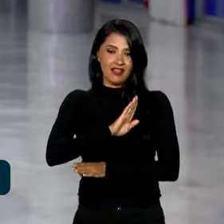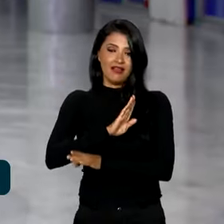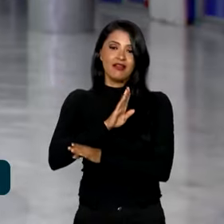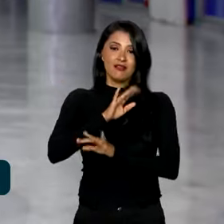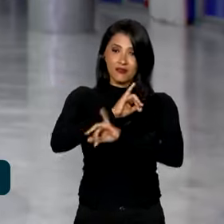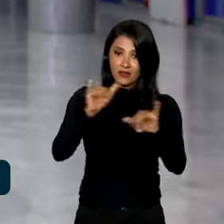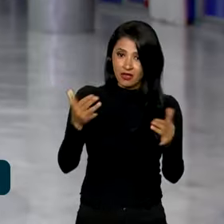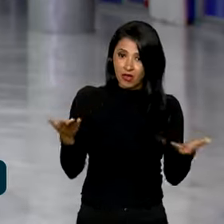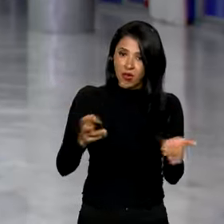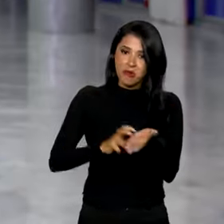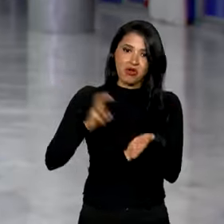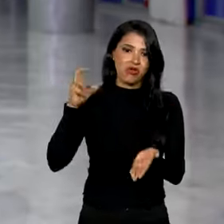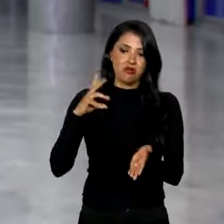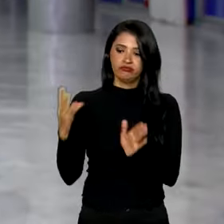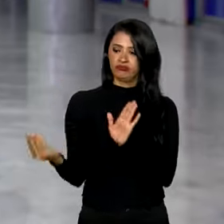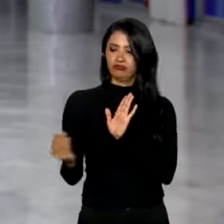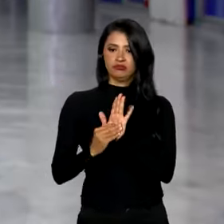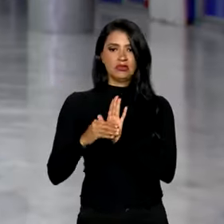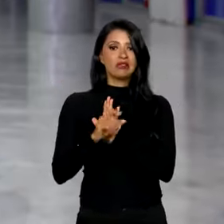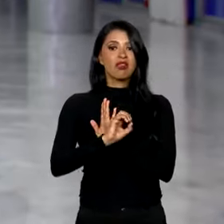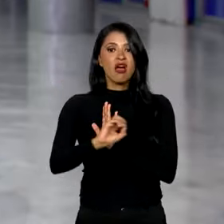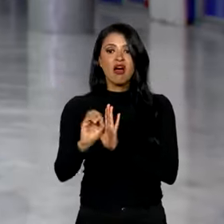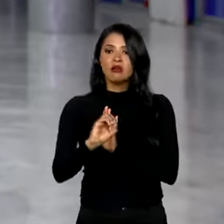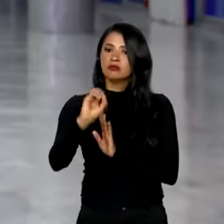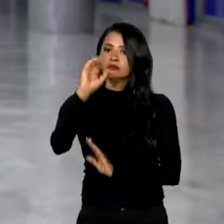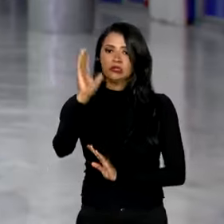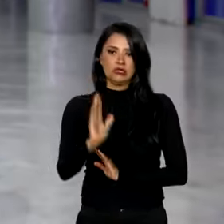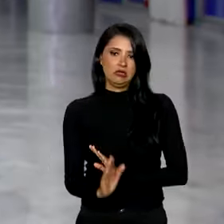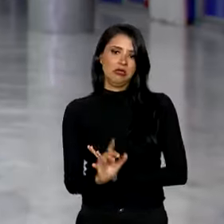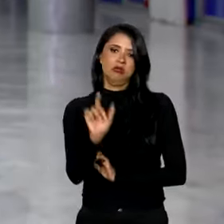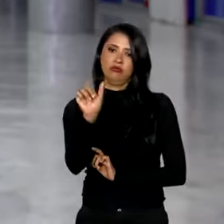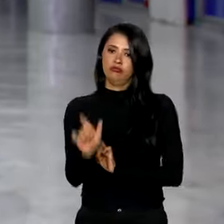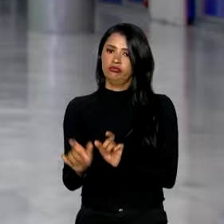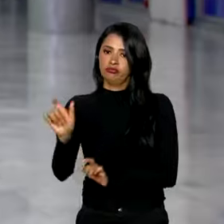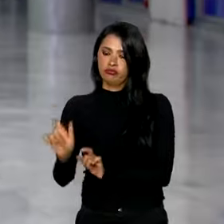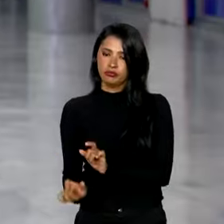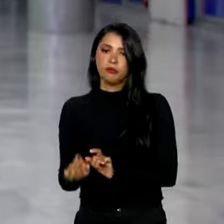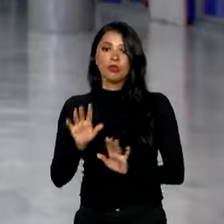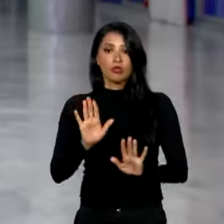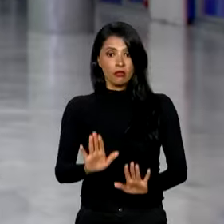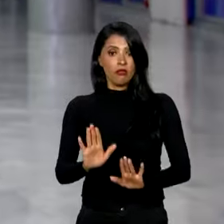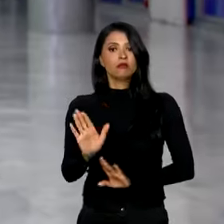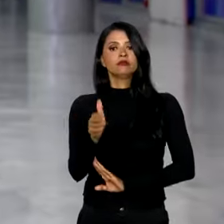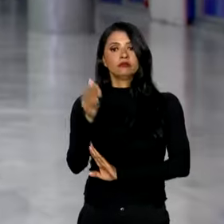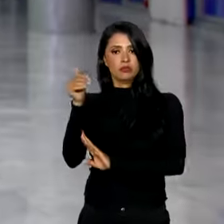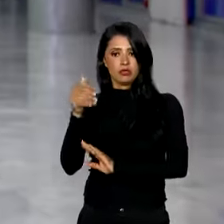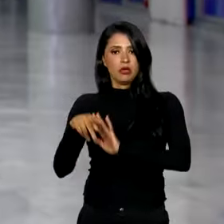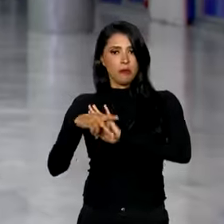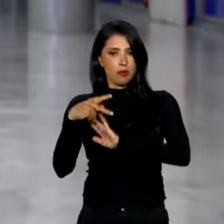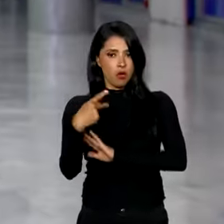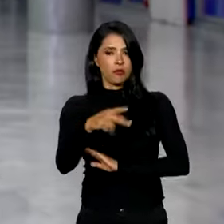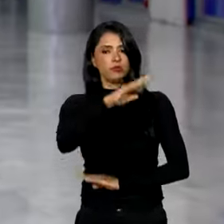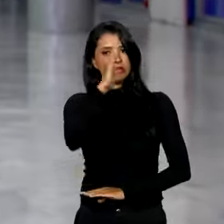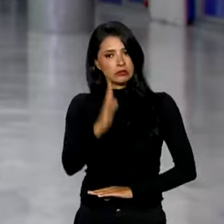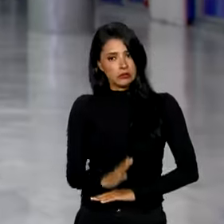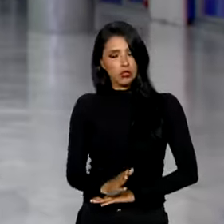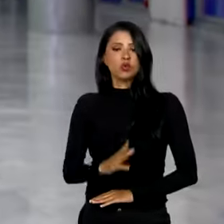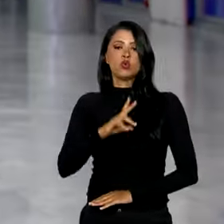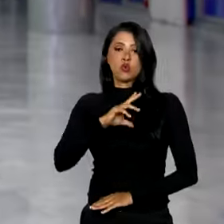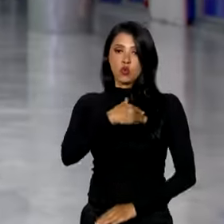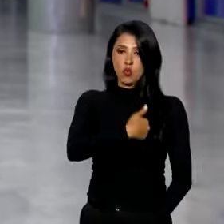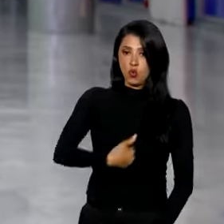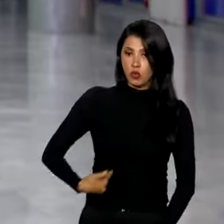terça-feira, não incluiu brasileiros ainda. Mas a diplomacia brasileira, segundo o governo e o presidente